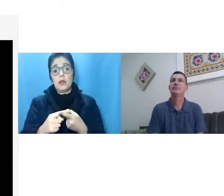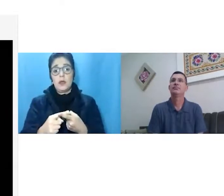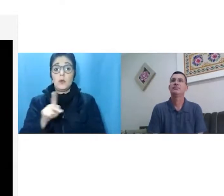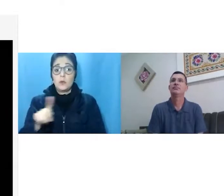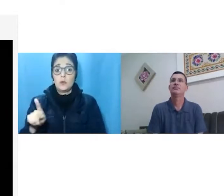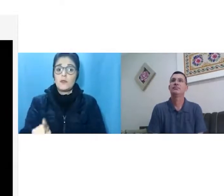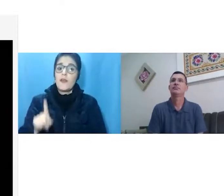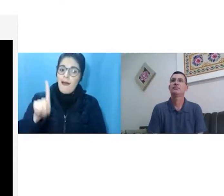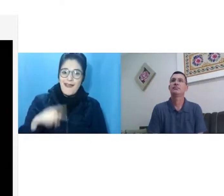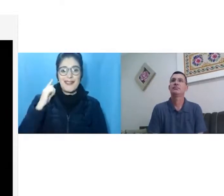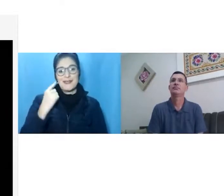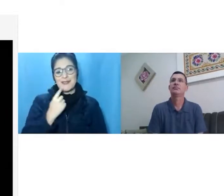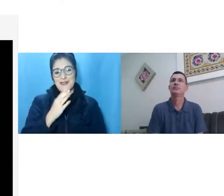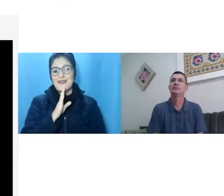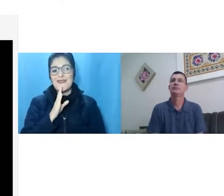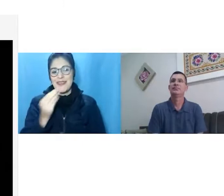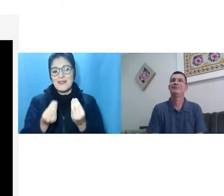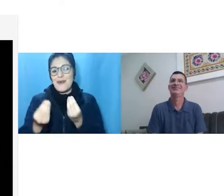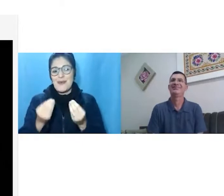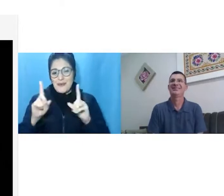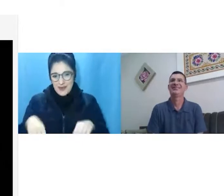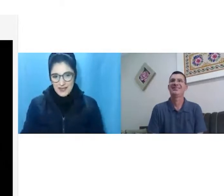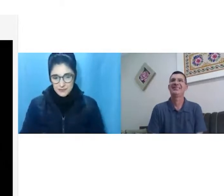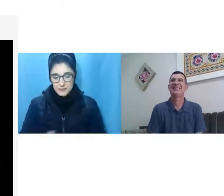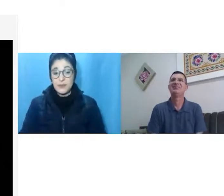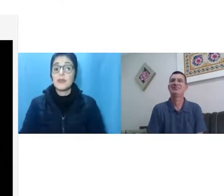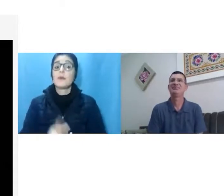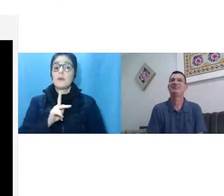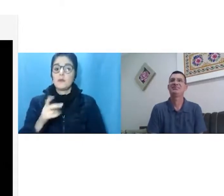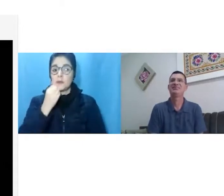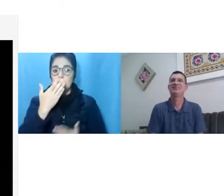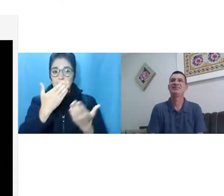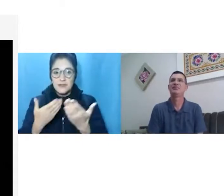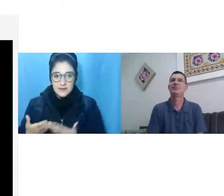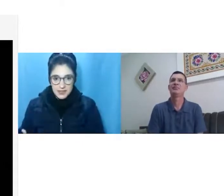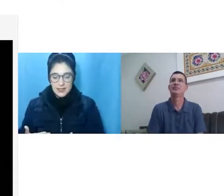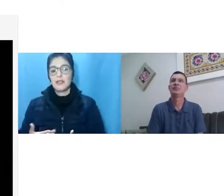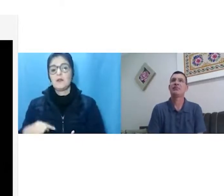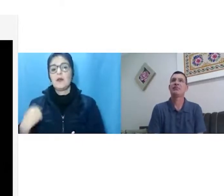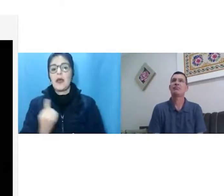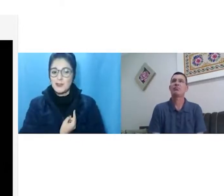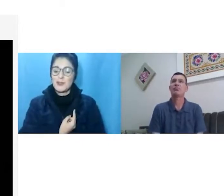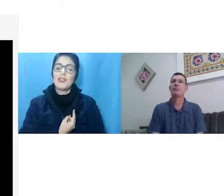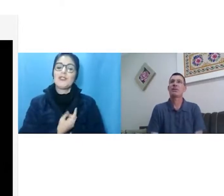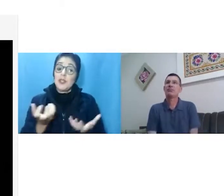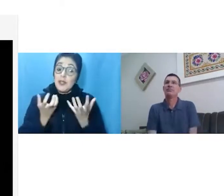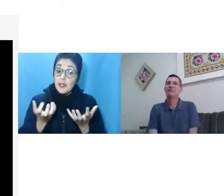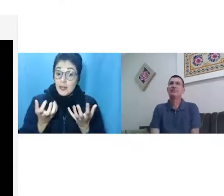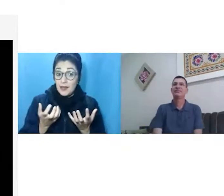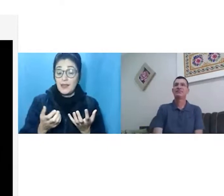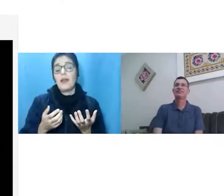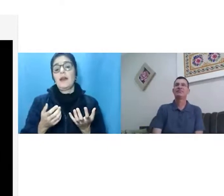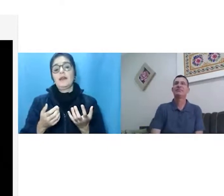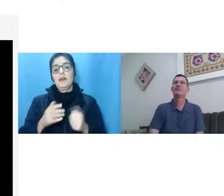realidade. Então, professor, seja muito bem-vindo, é um momento muito esperado por nós ouvir a sua fala